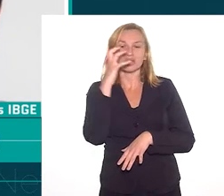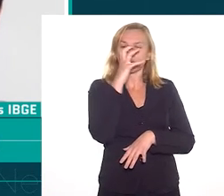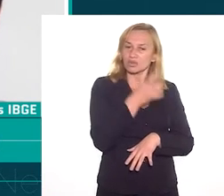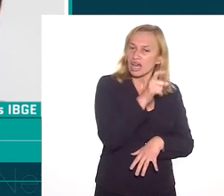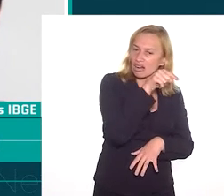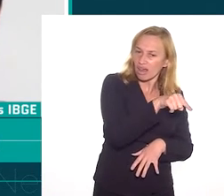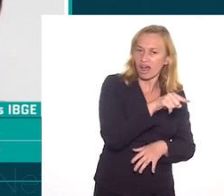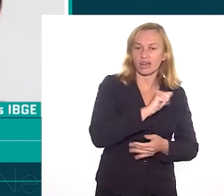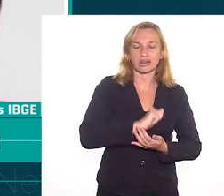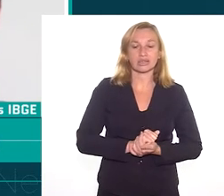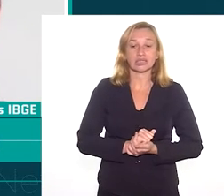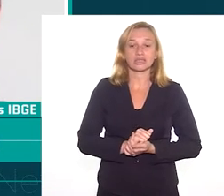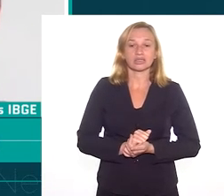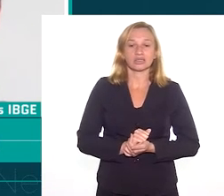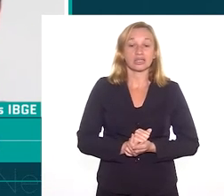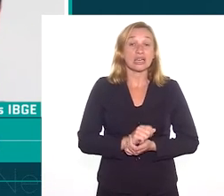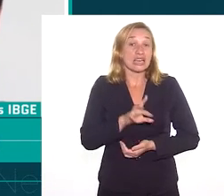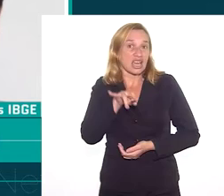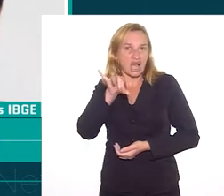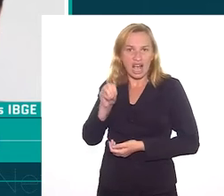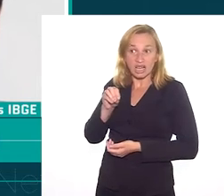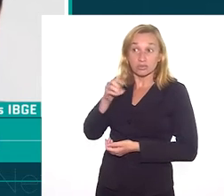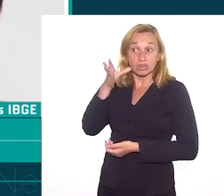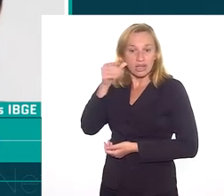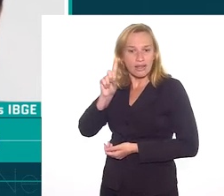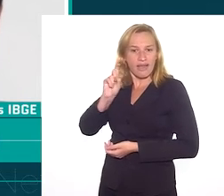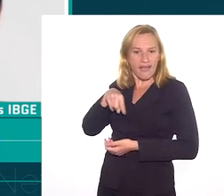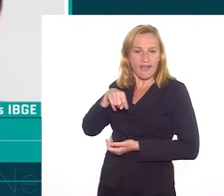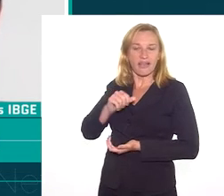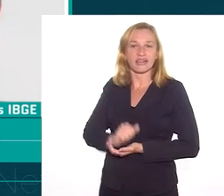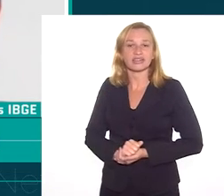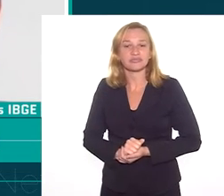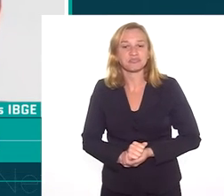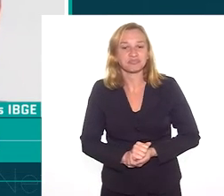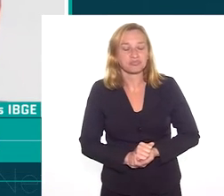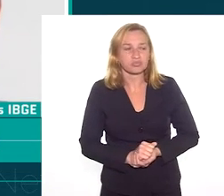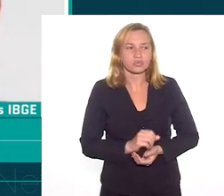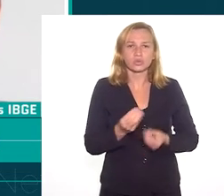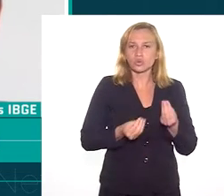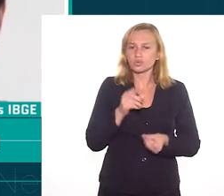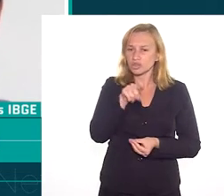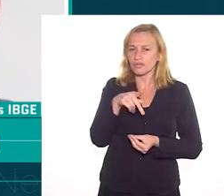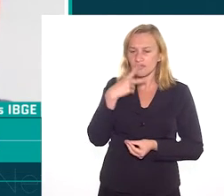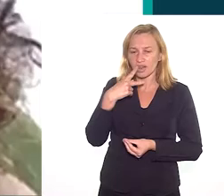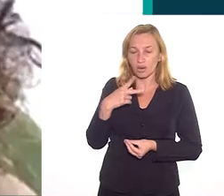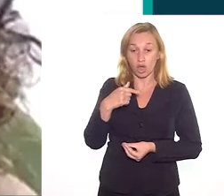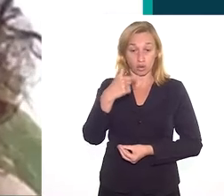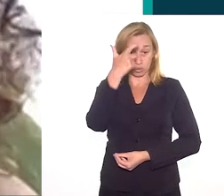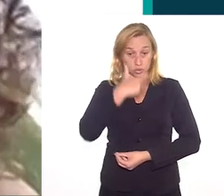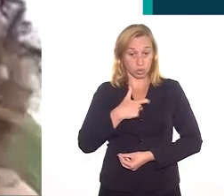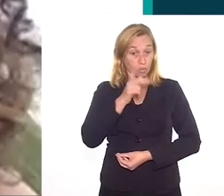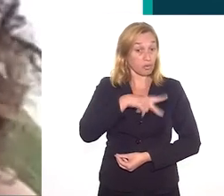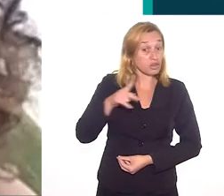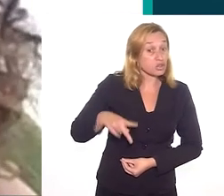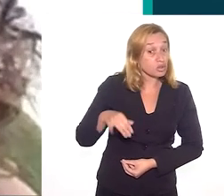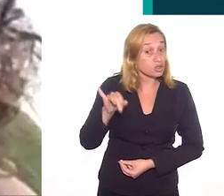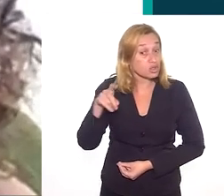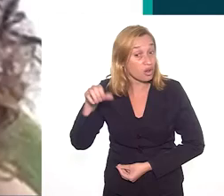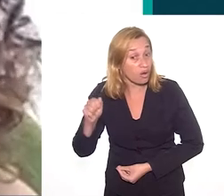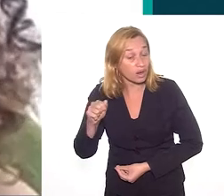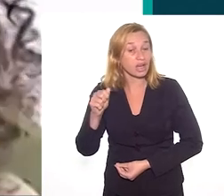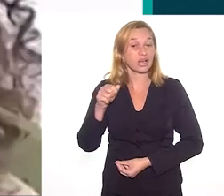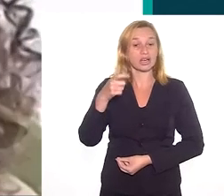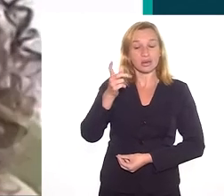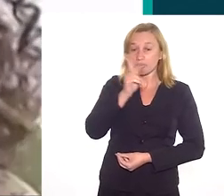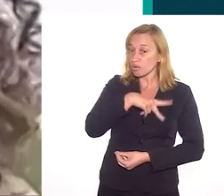defendendo negros acusados, falava sobre isso. E, Ricardo, o interessante é o seguinte, como você colocou, eu sou